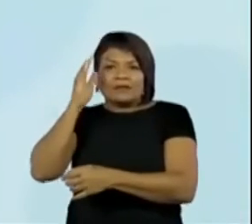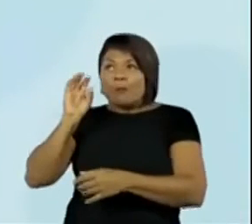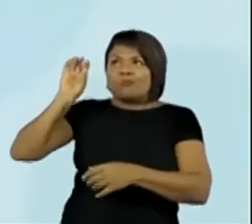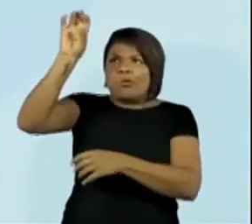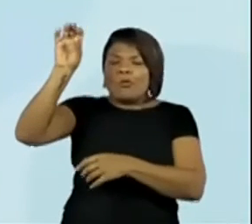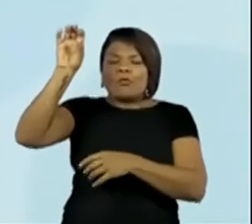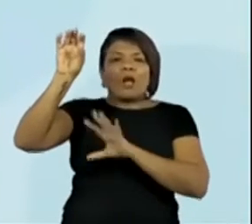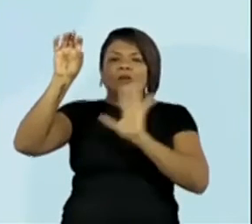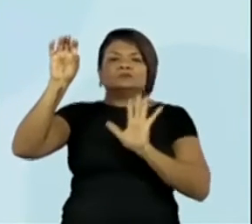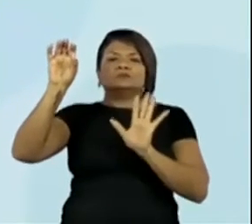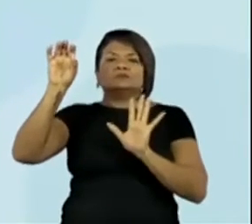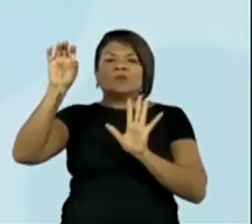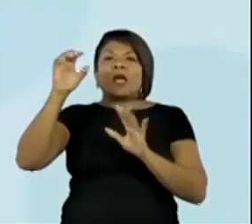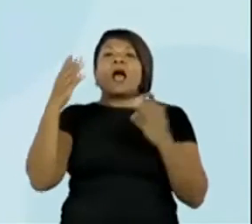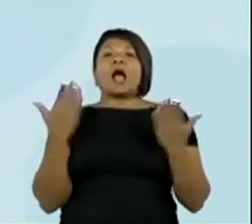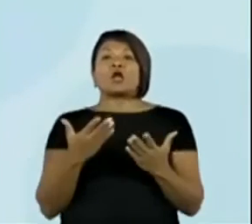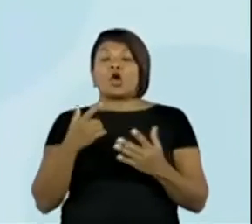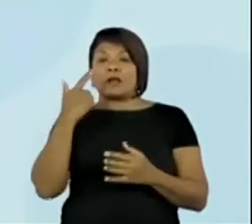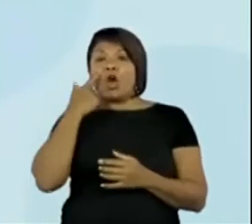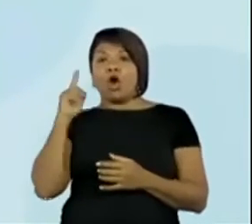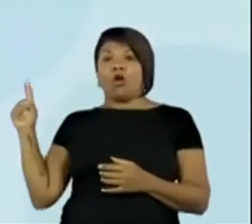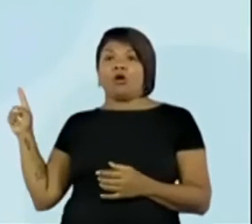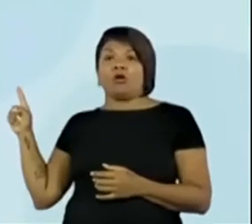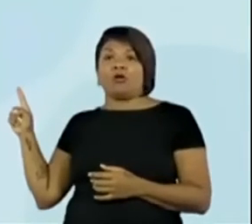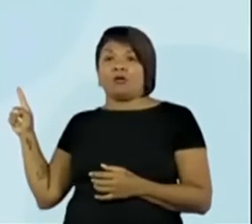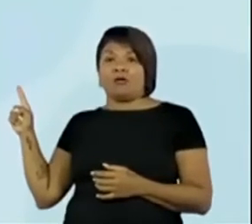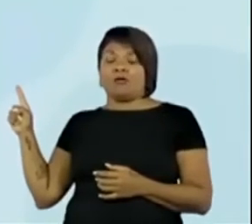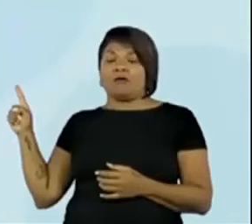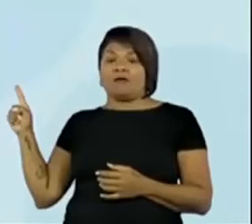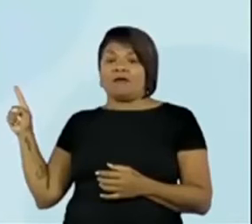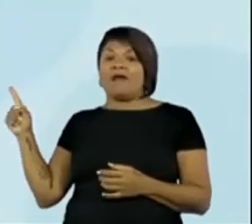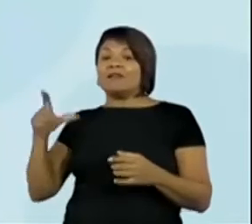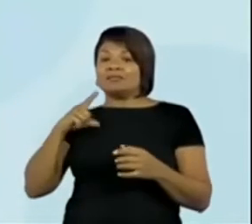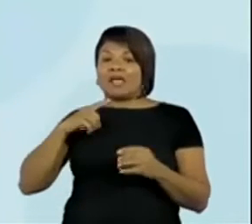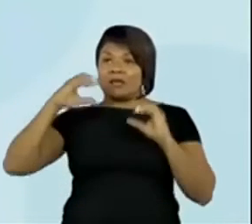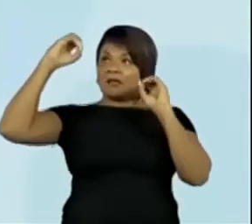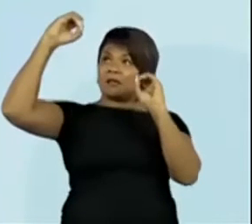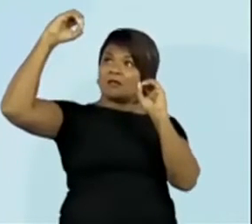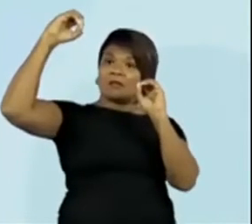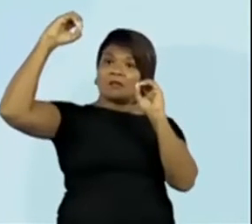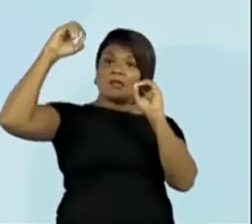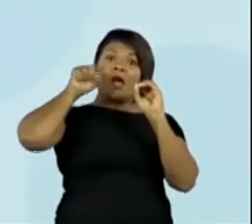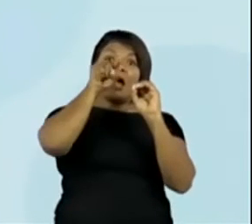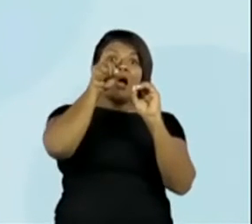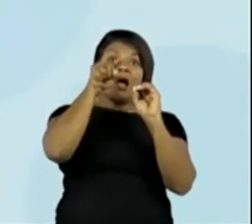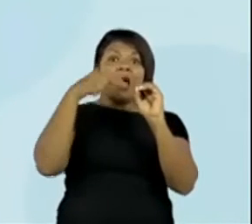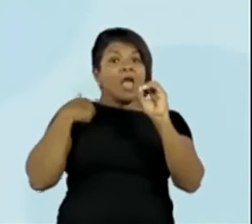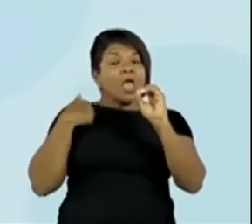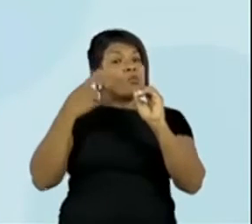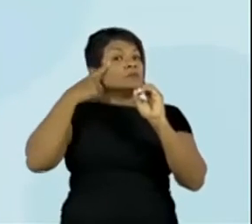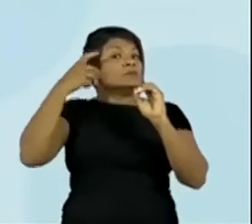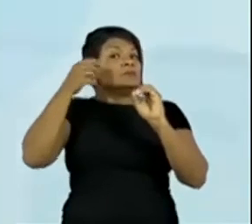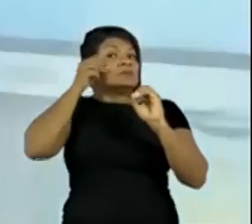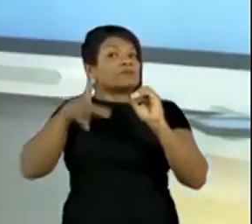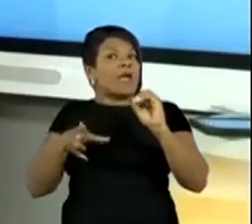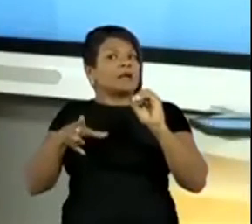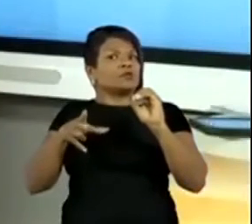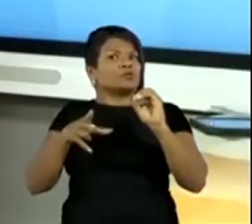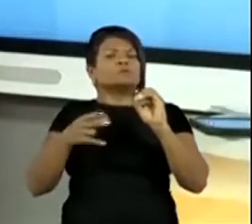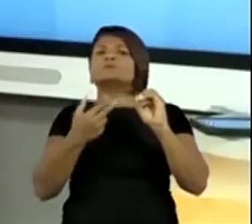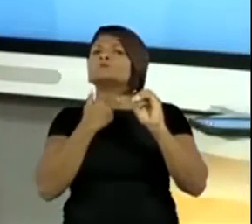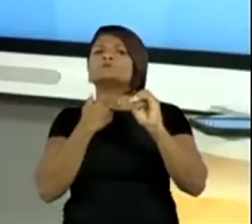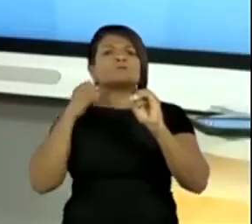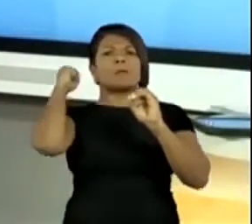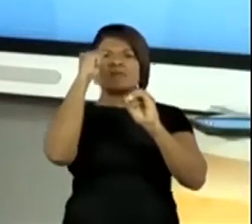Se ele jogar aqui, se eu não marcar aqui, ele vai fazer a velha. Então, vou lá e, ó, não